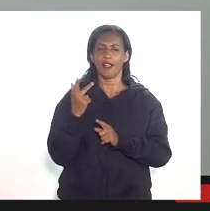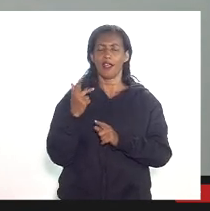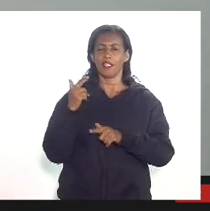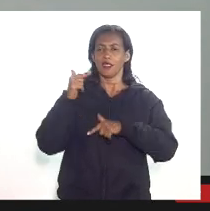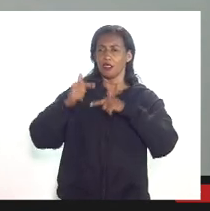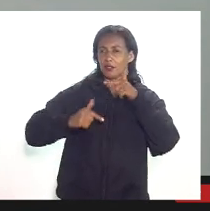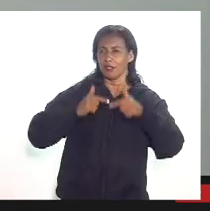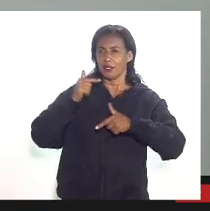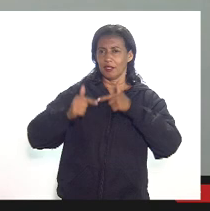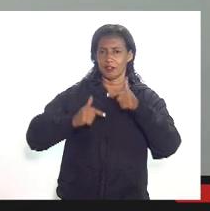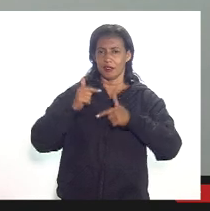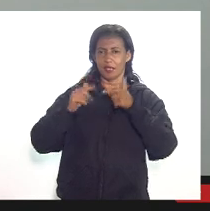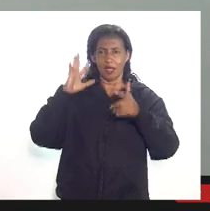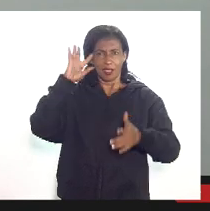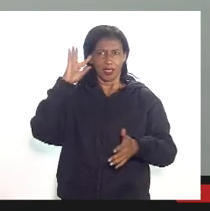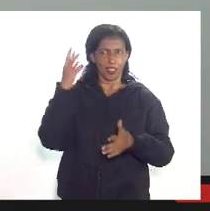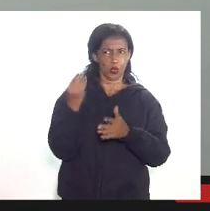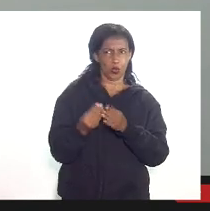dedutíveis mas espera aí